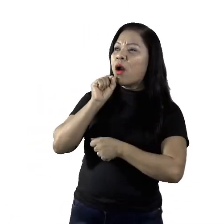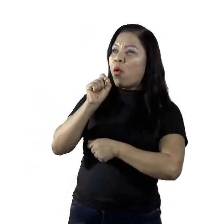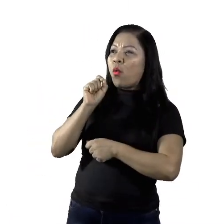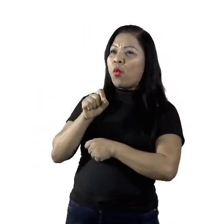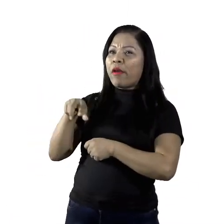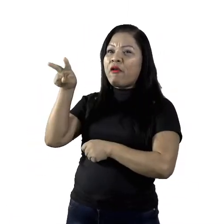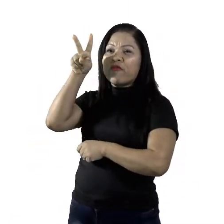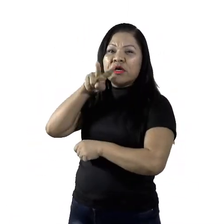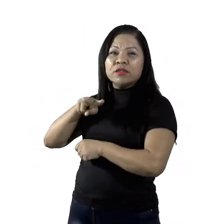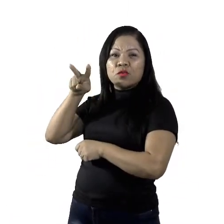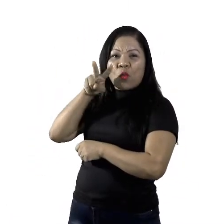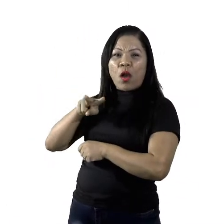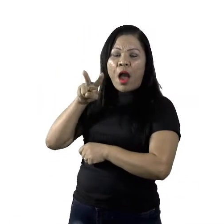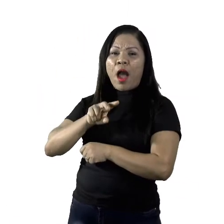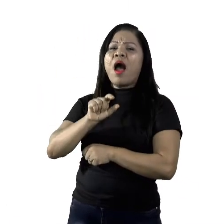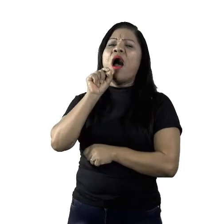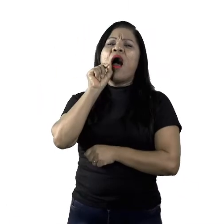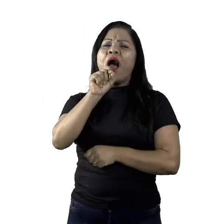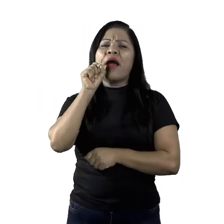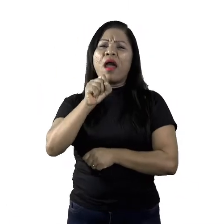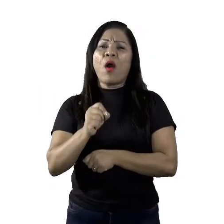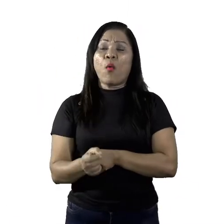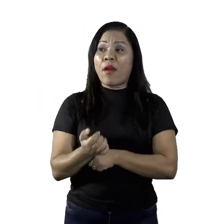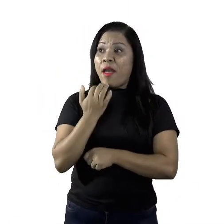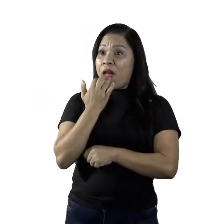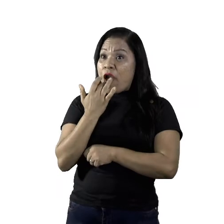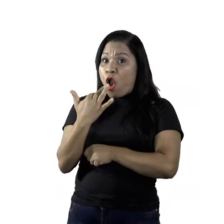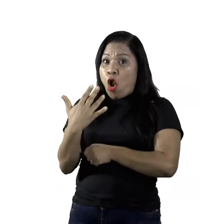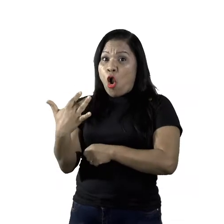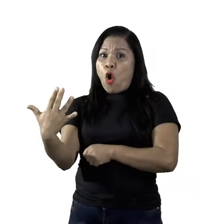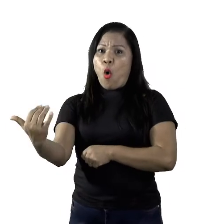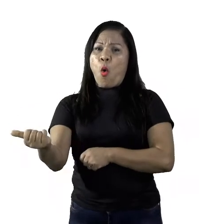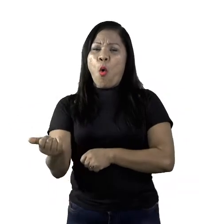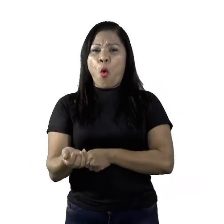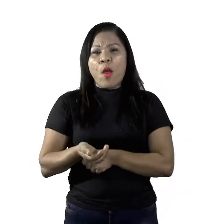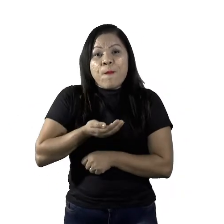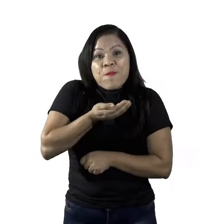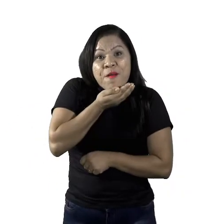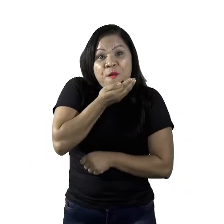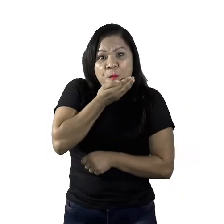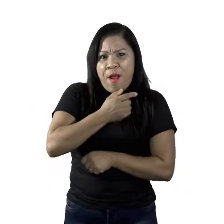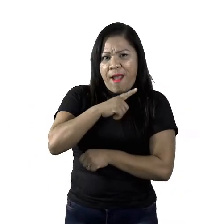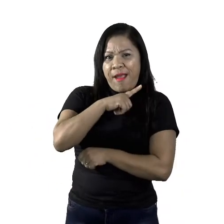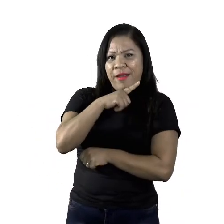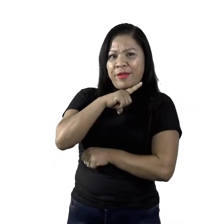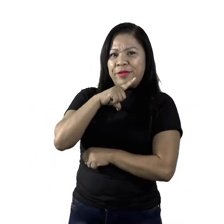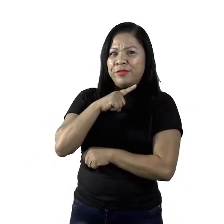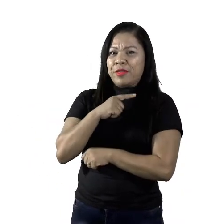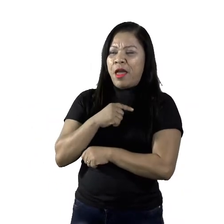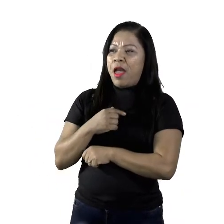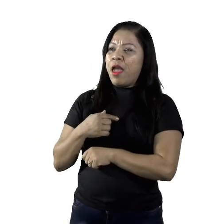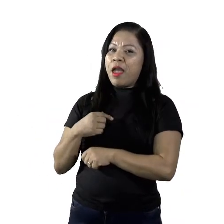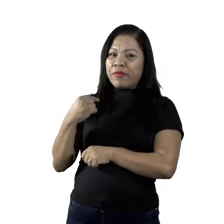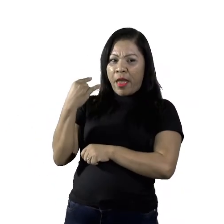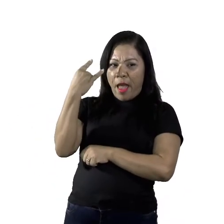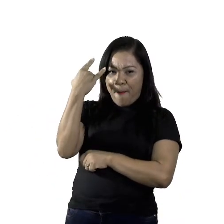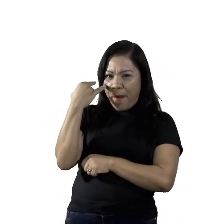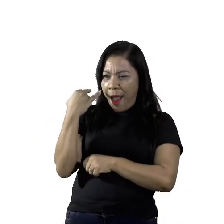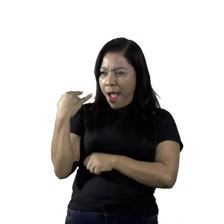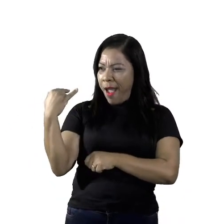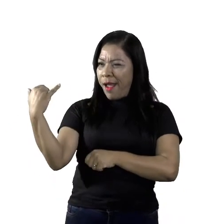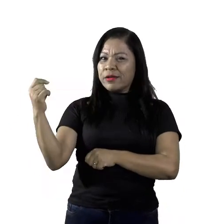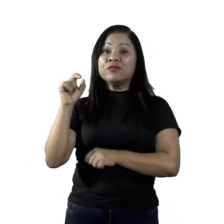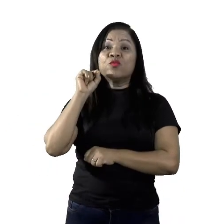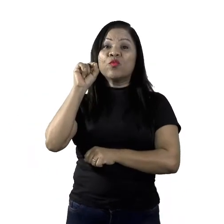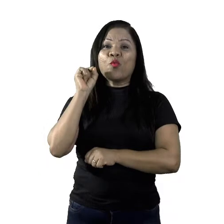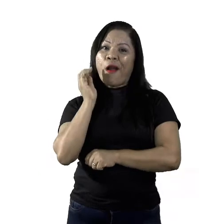nada mais são do que cores apelativas que os machos possuem para atrair as fêmeas. Nesse tipo de parada nupcial, a beleza